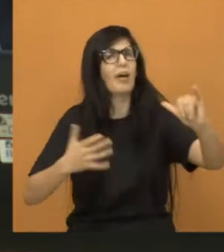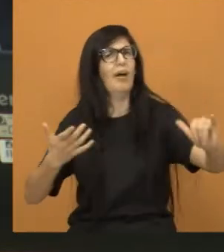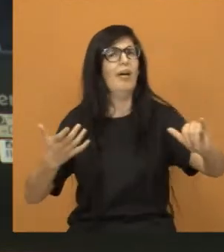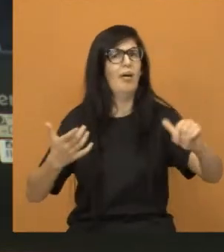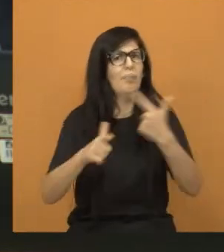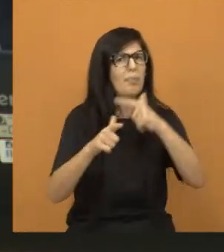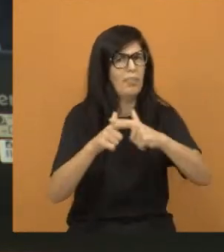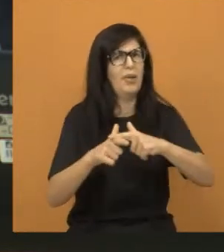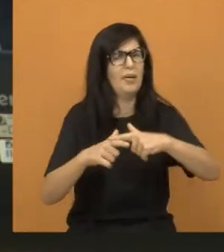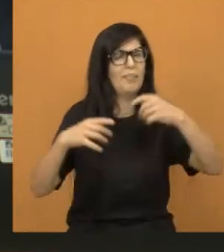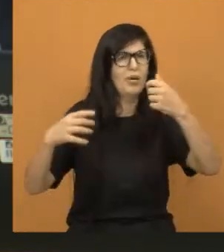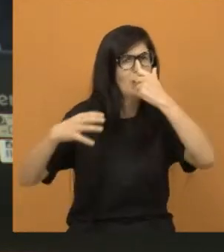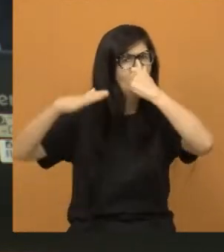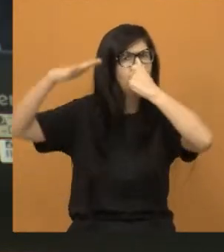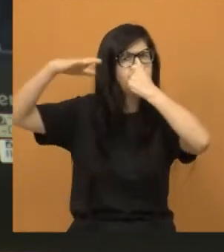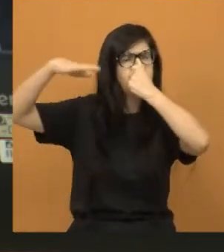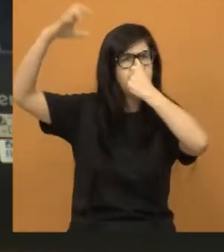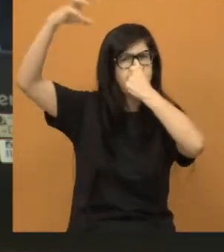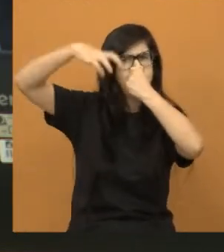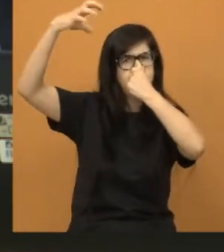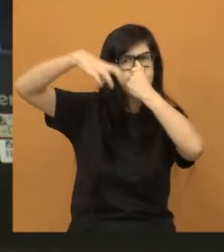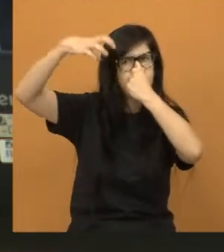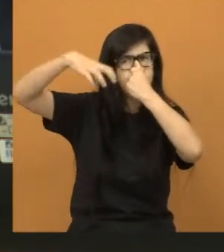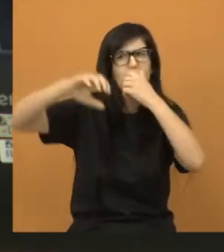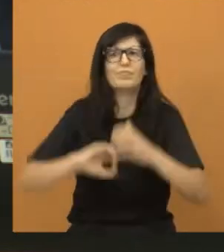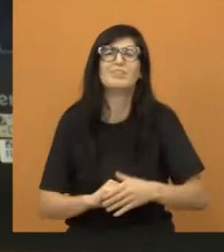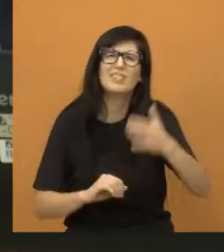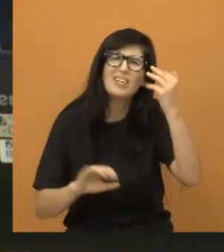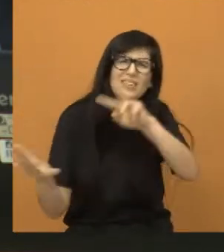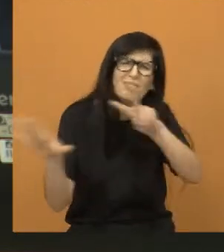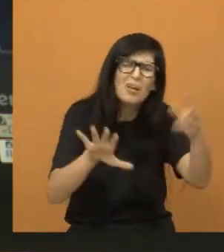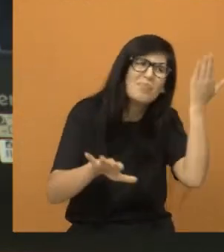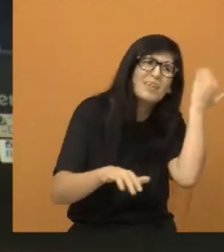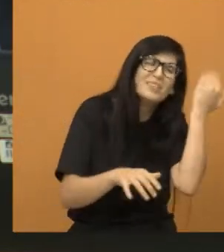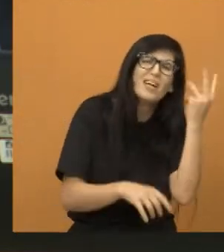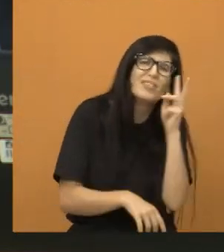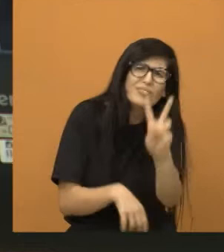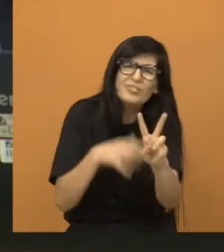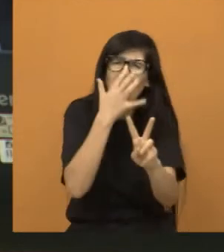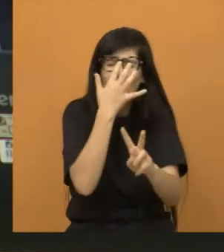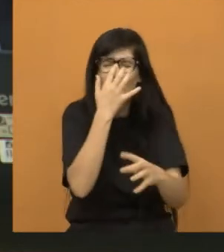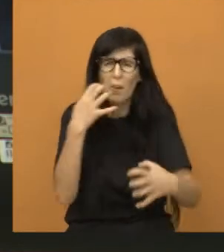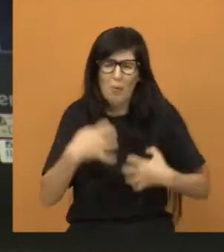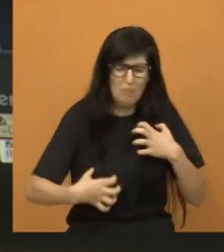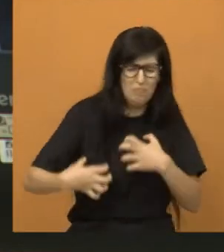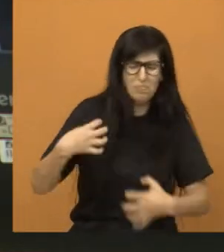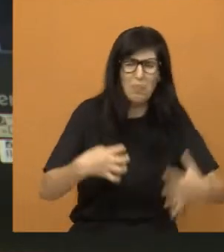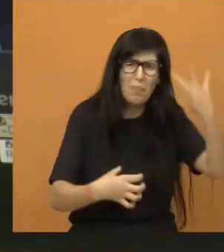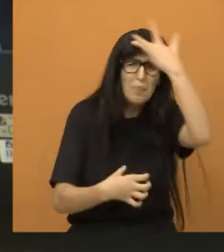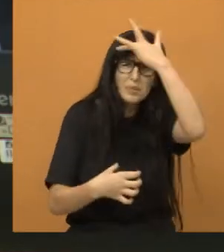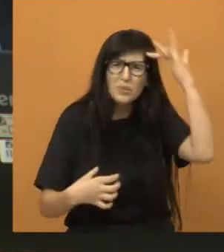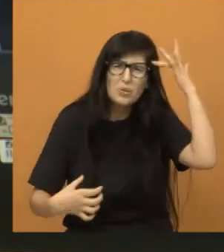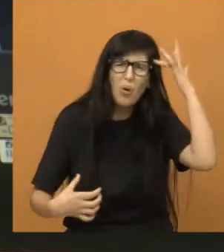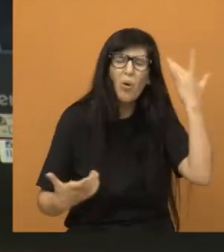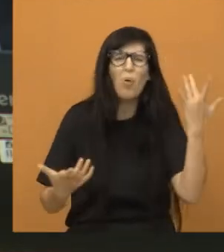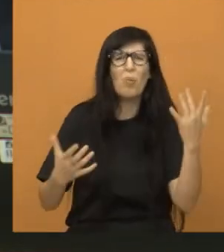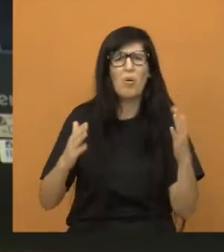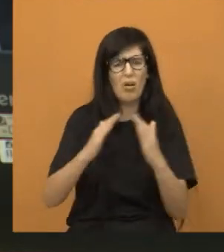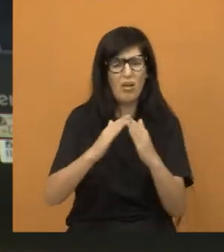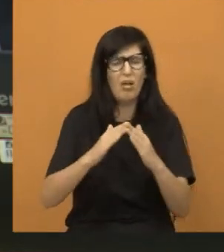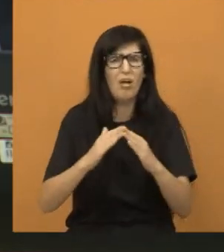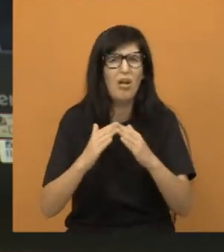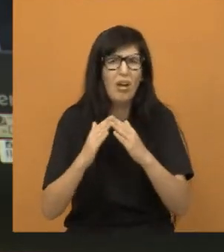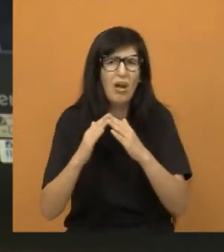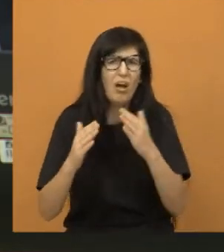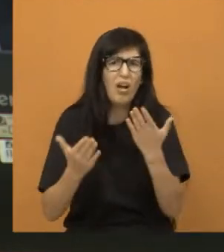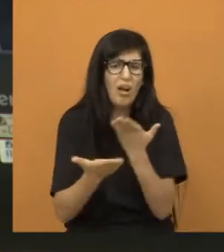A gente falou aqui da história, lá do Jardim Luísa, da creche, a gente viu o desespero das pessoas e, ao mesmo tempo, a viu a alegria